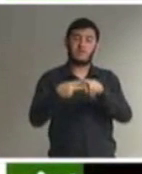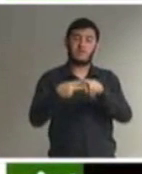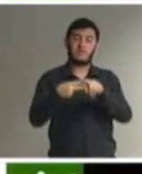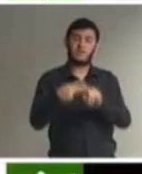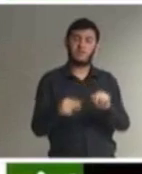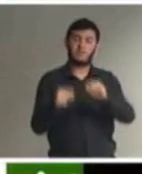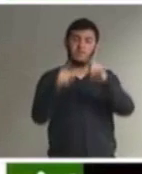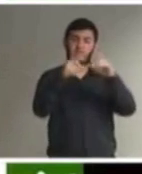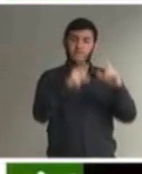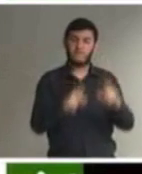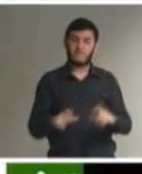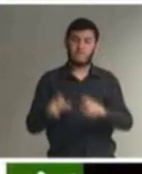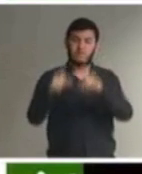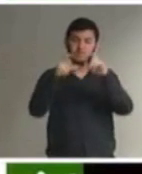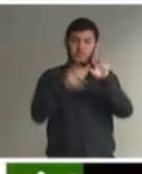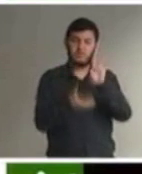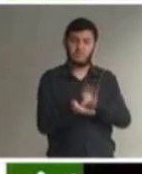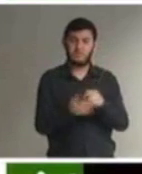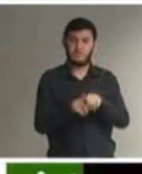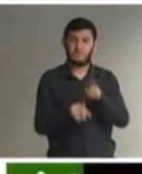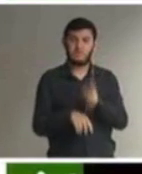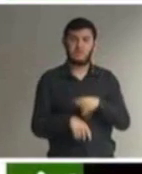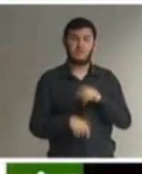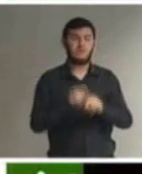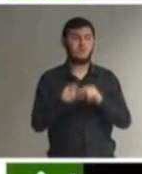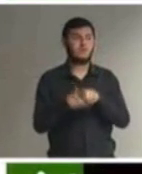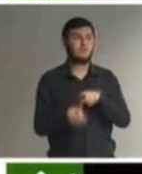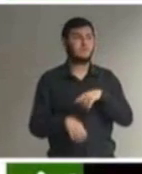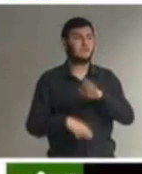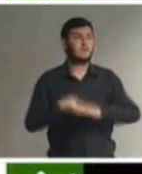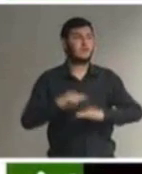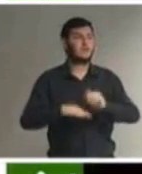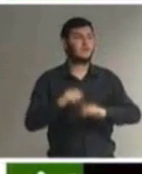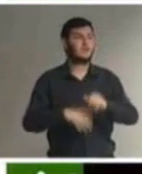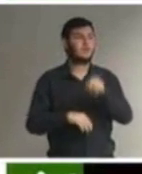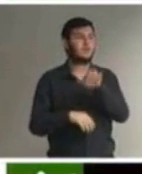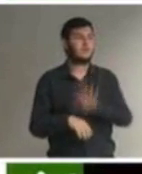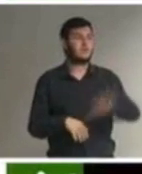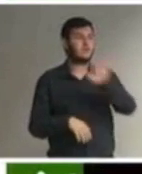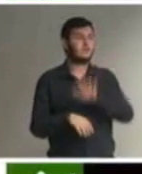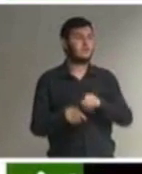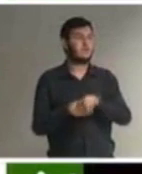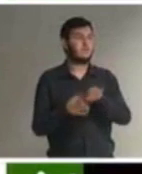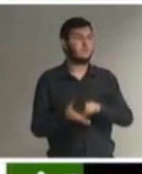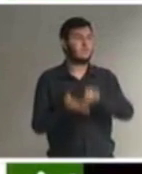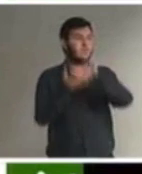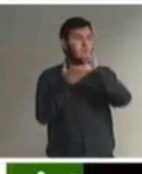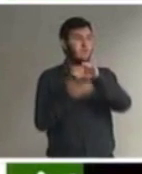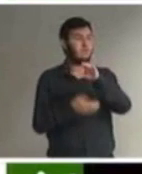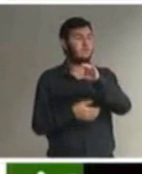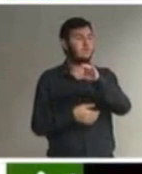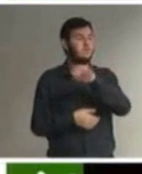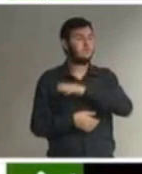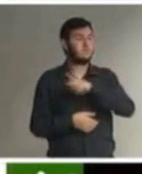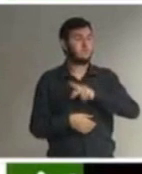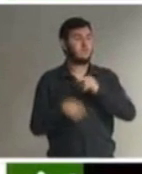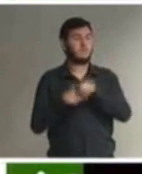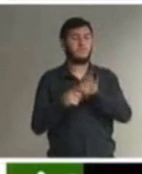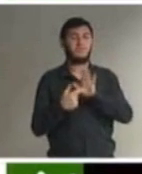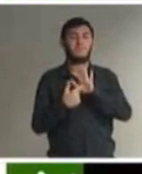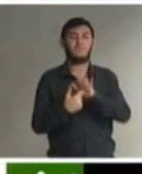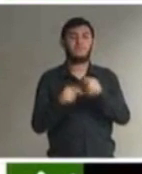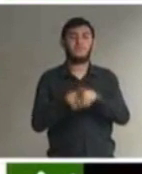tela do lançamento da ação nacional do conselho nacional do ministério público que trouxe a educação